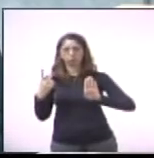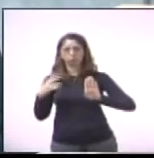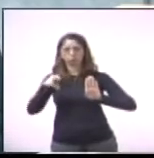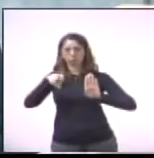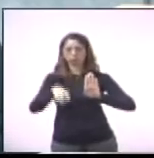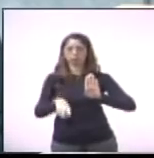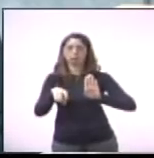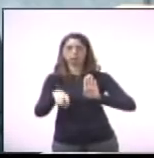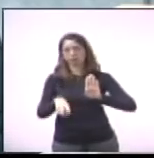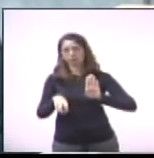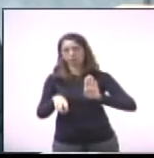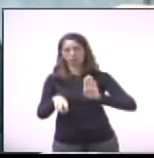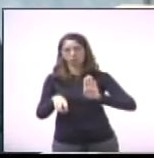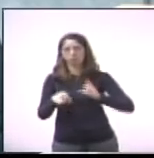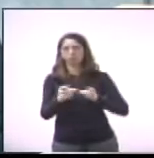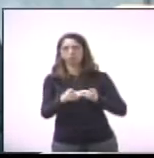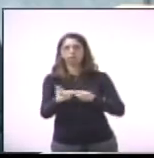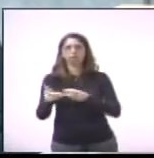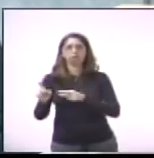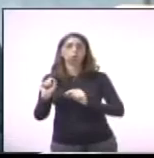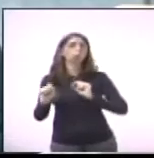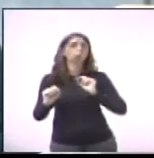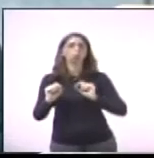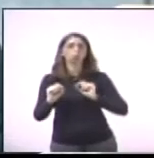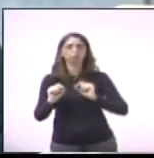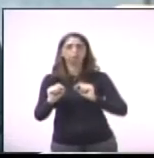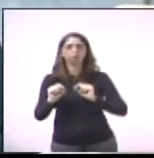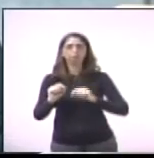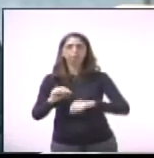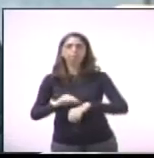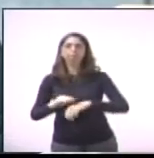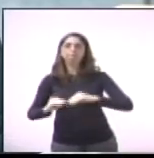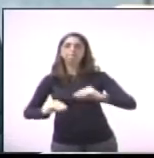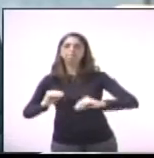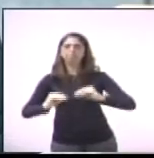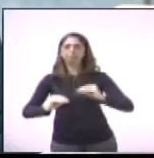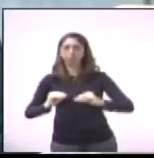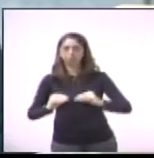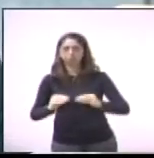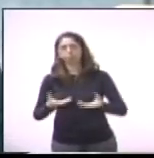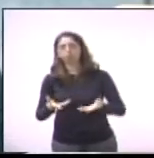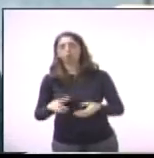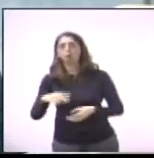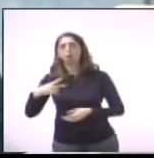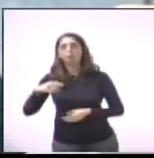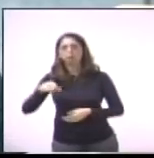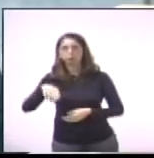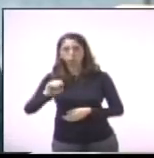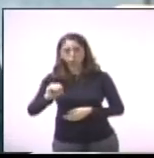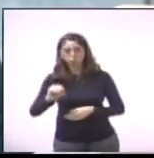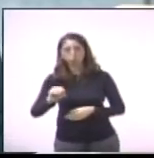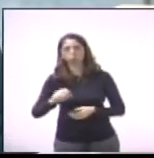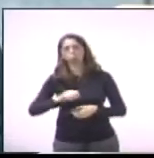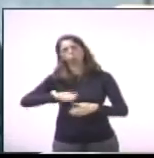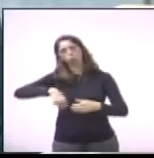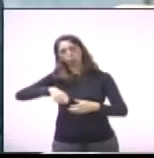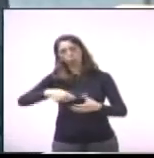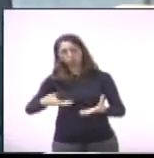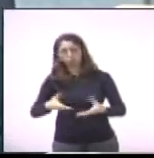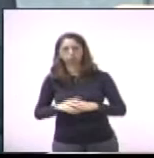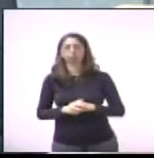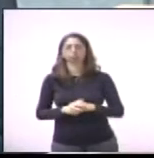e as crianças vendendo guardanapo sentado na porta do banco, que também as instituições, elas